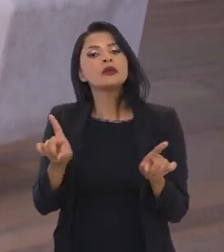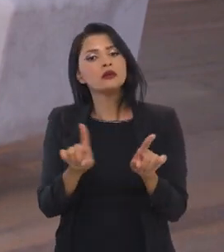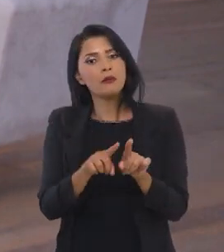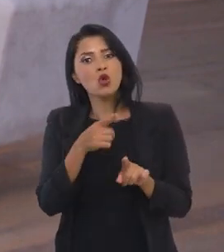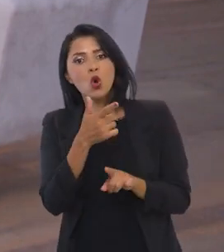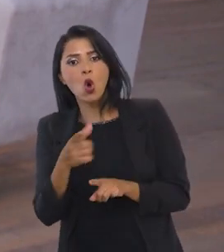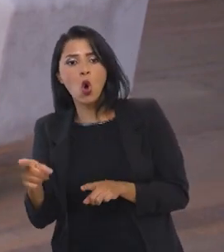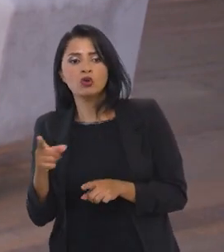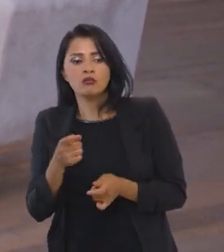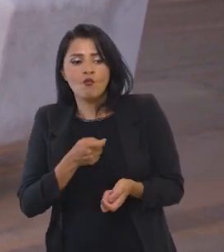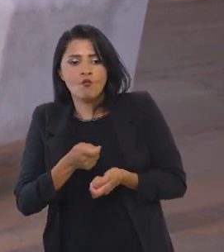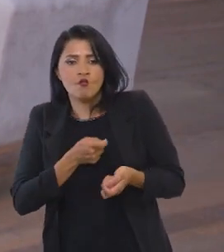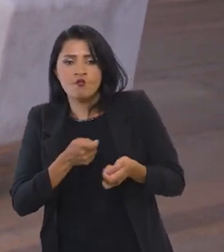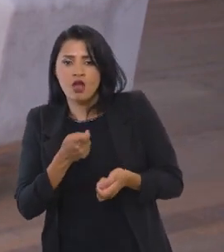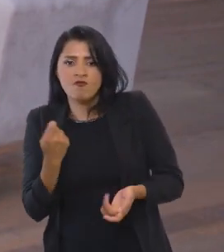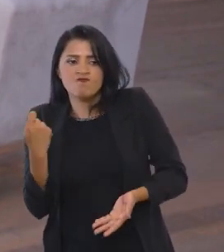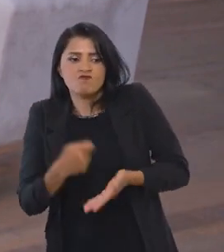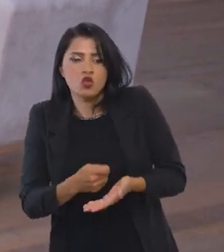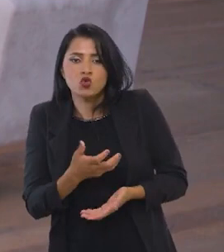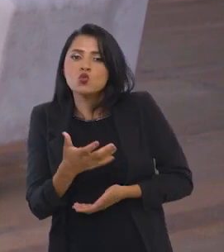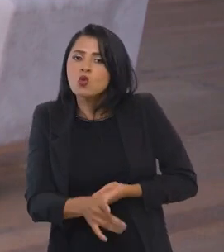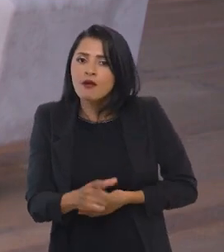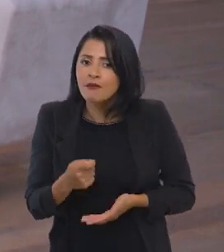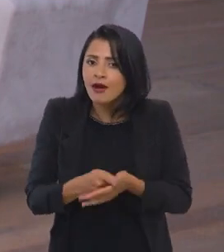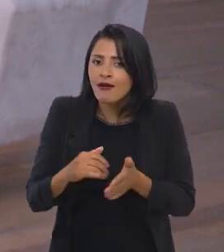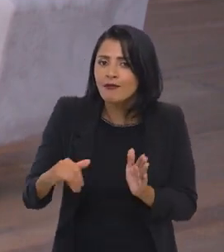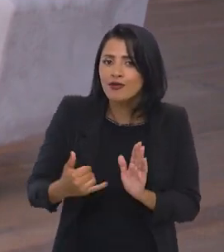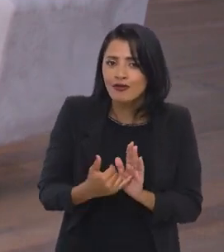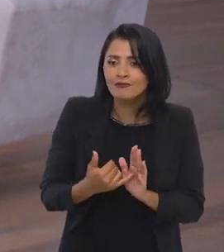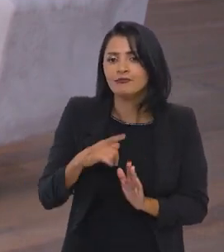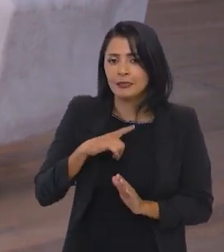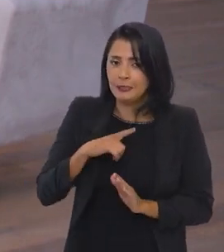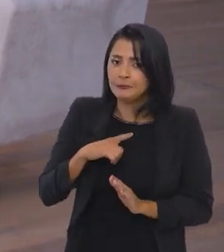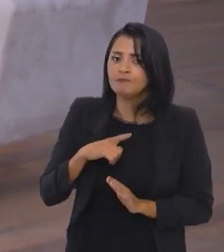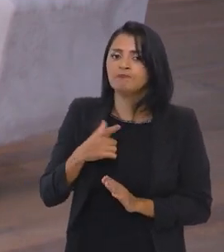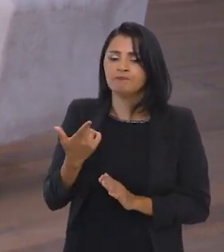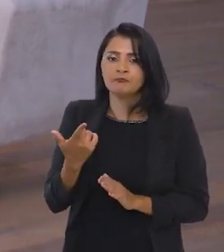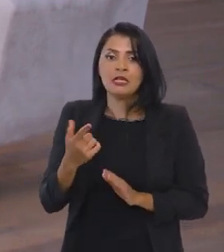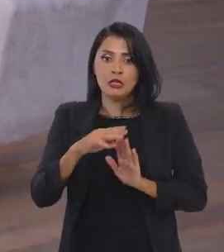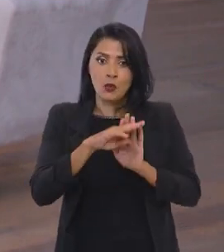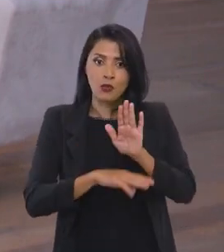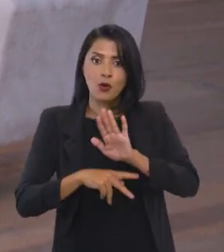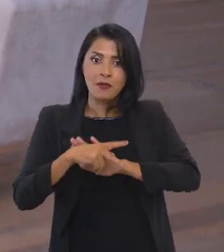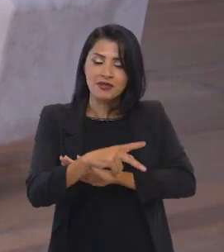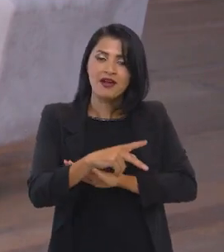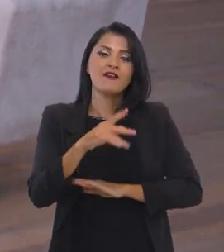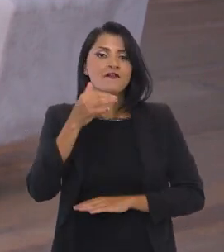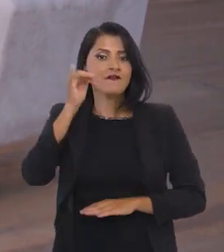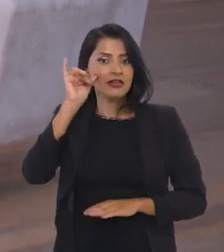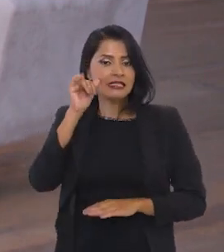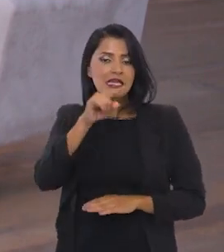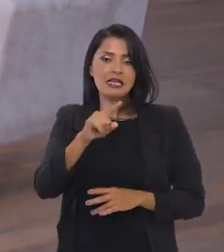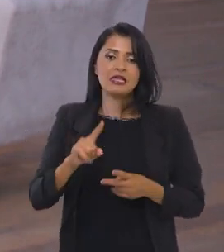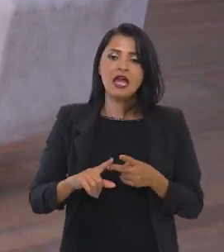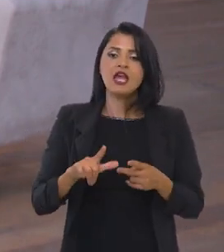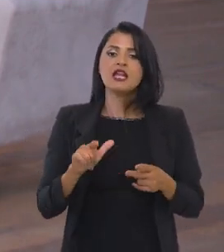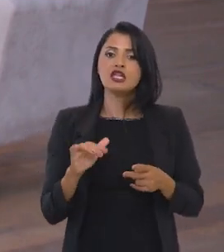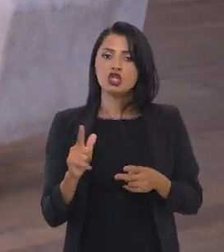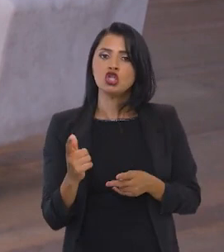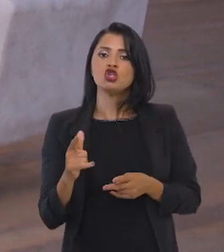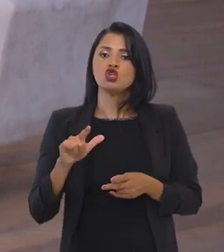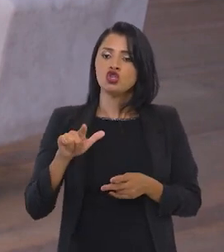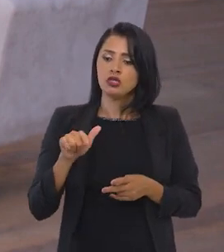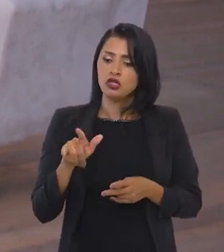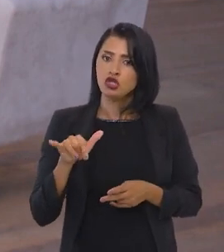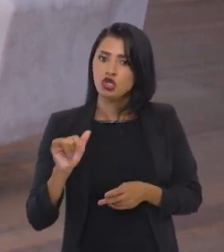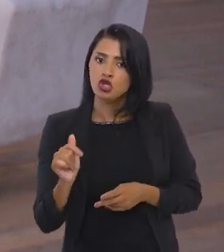e tem também aqueles que são sonegadores, que não querem pagar os seus impostos, que os programas da Fazenda Nacional, e o Litígio Zero